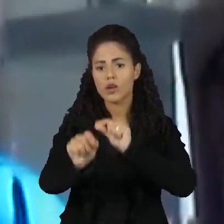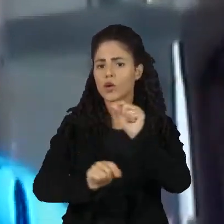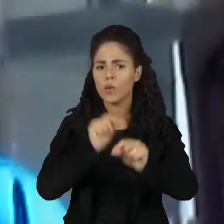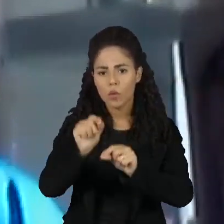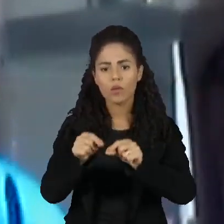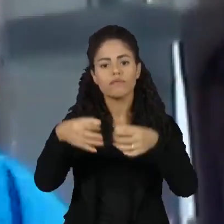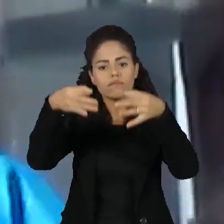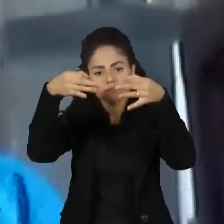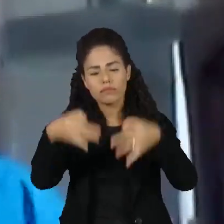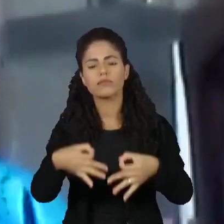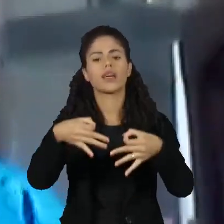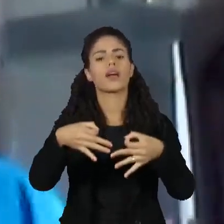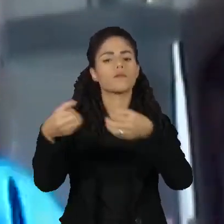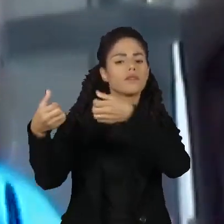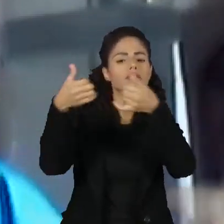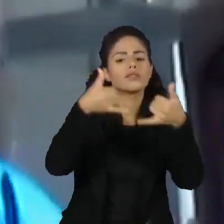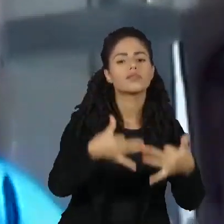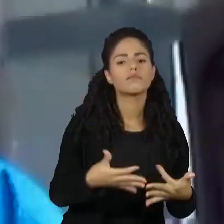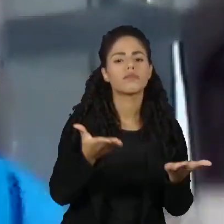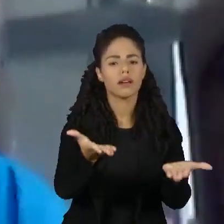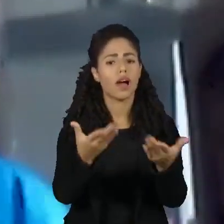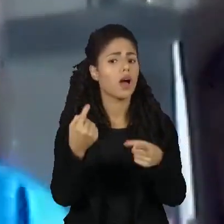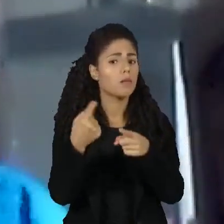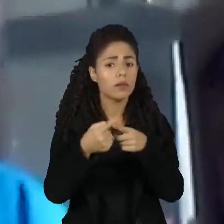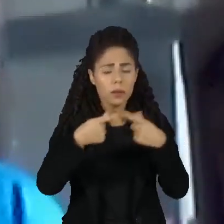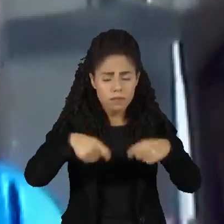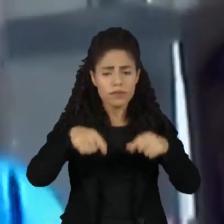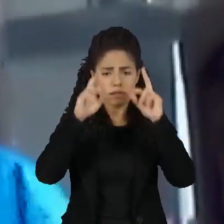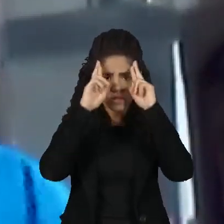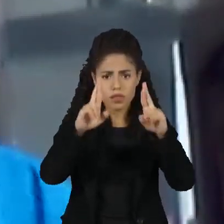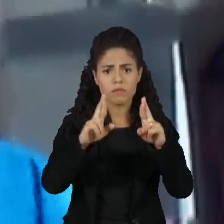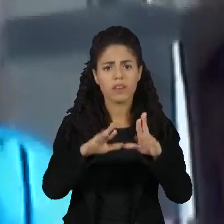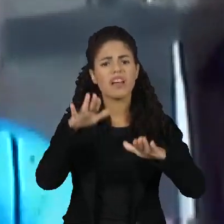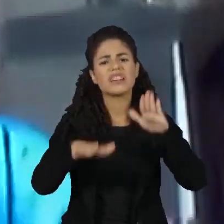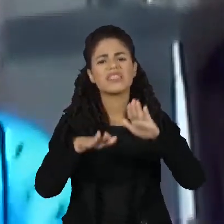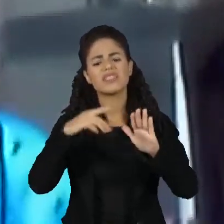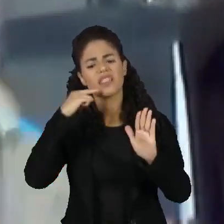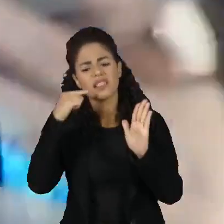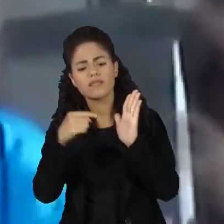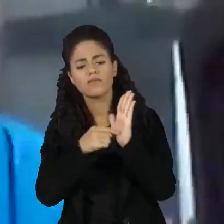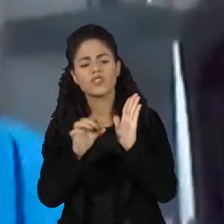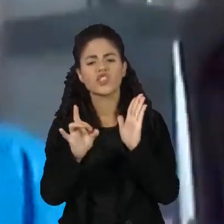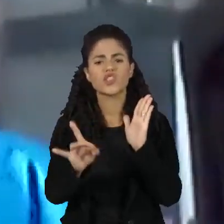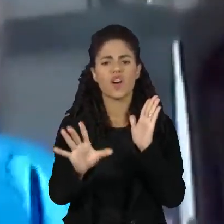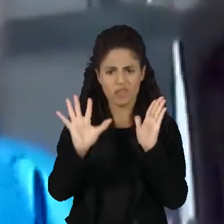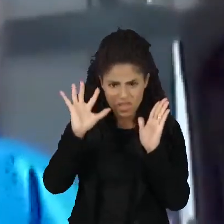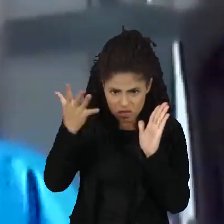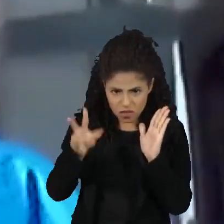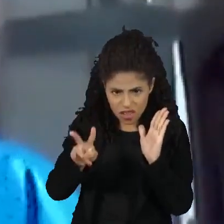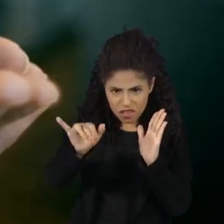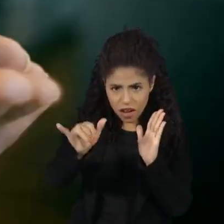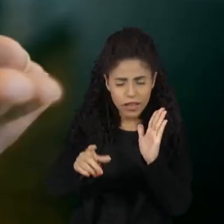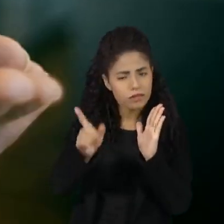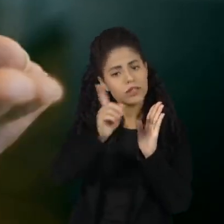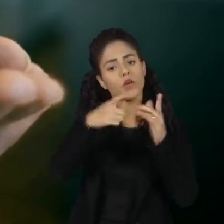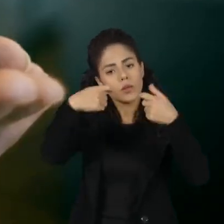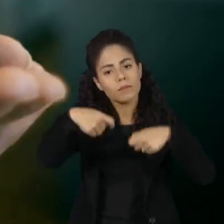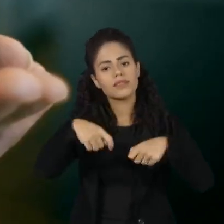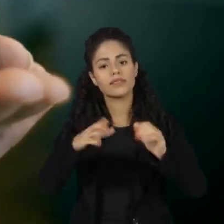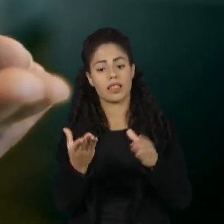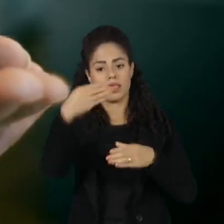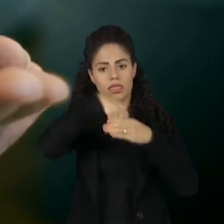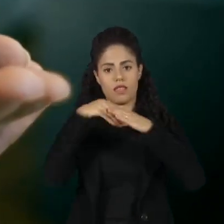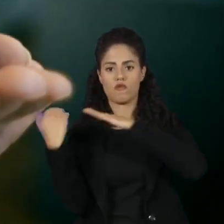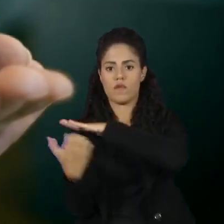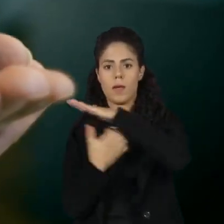a formalização desse expediente, porque a simples denúncia não vai resolver o problema. E essa